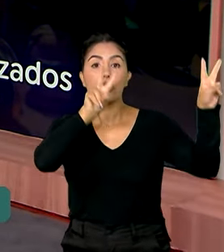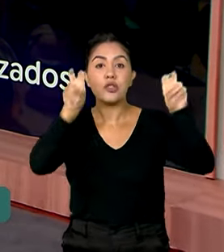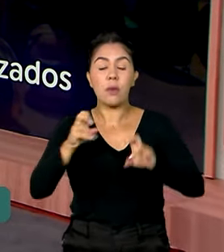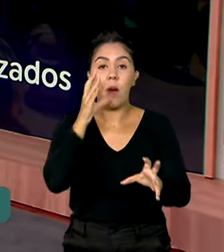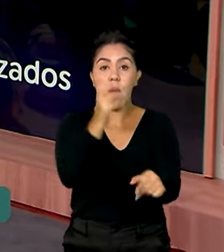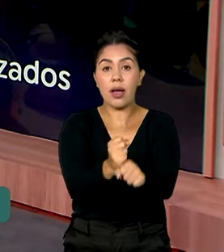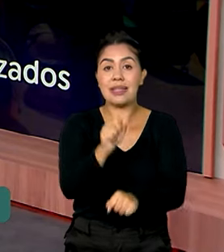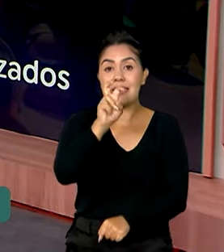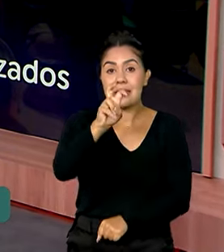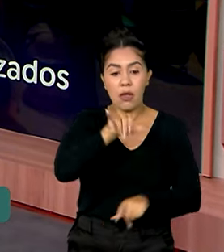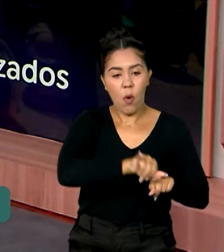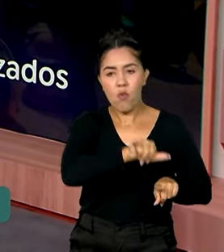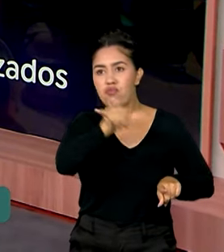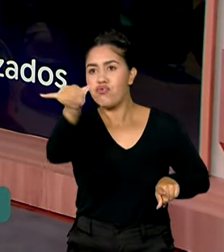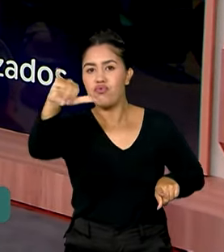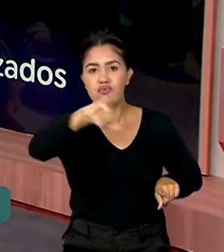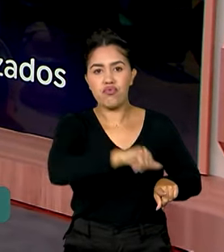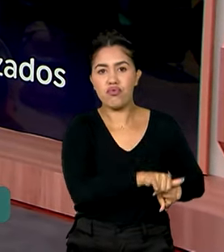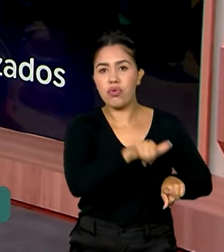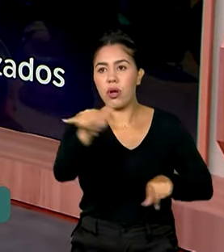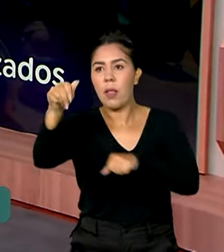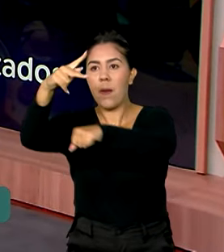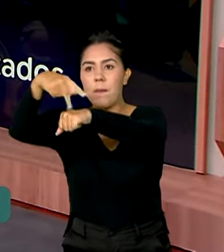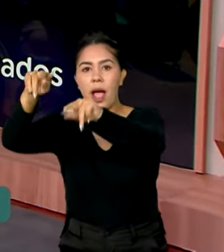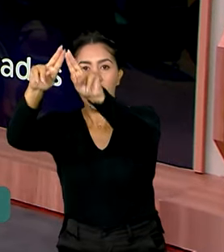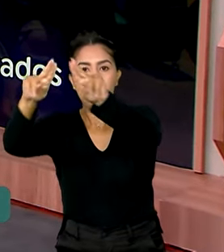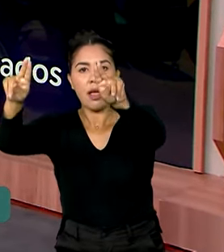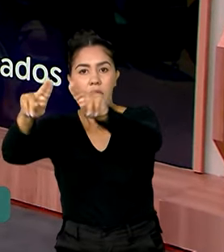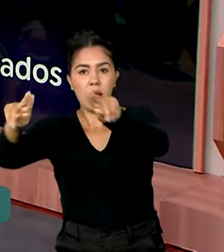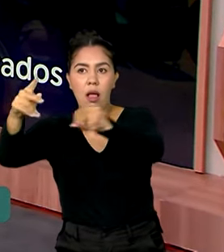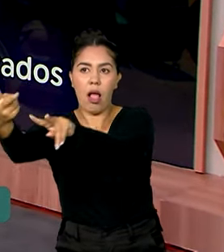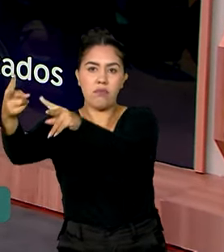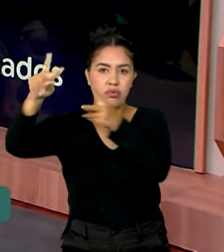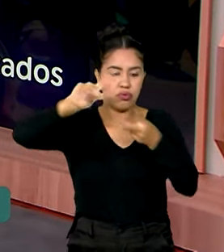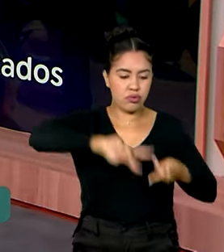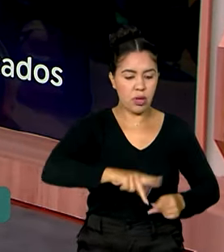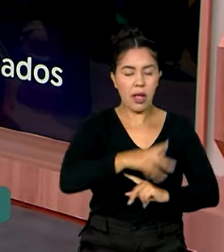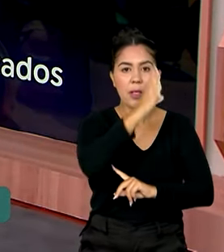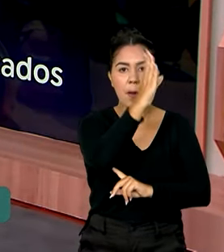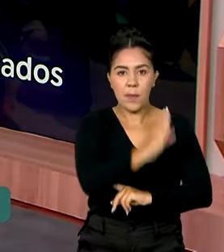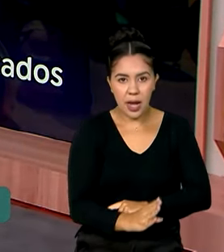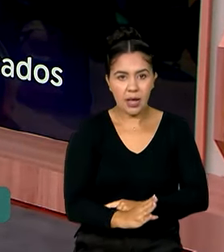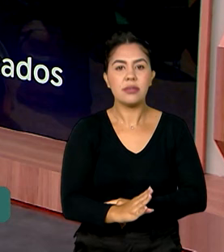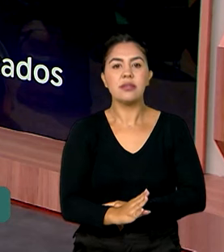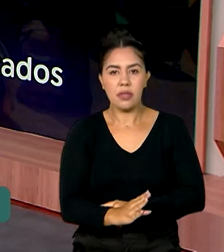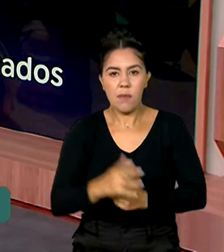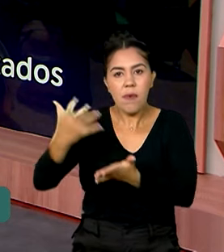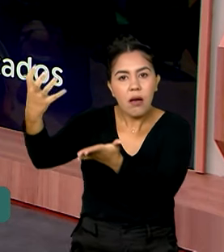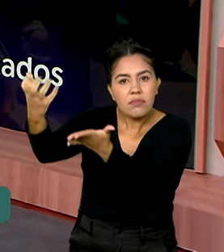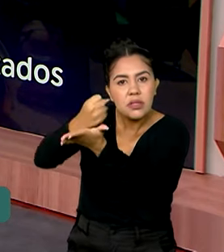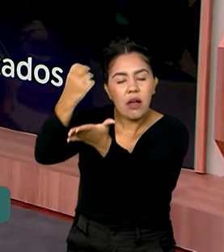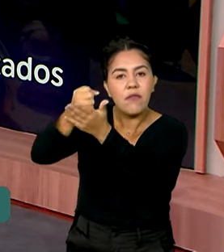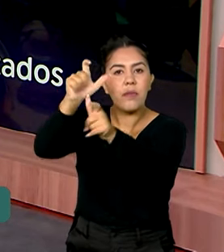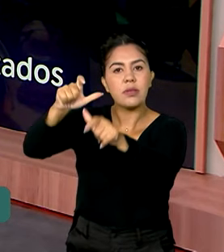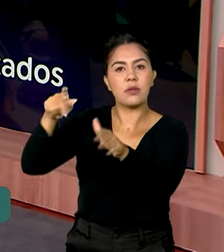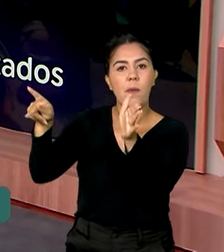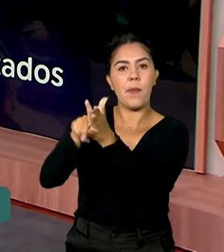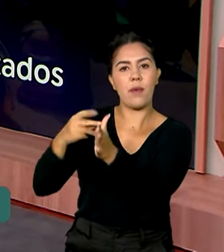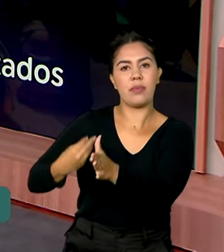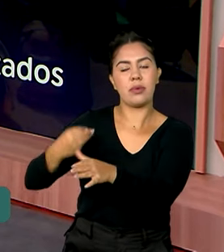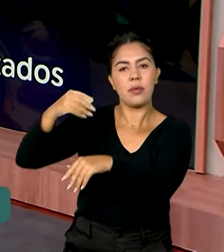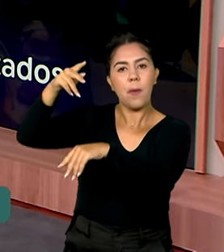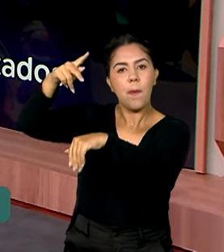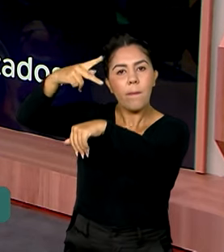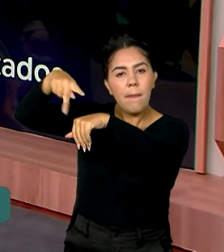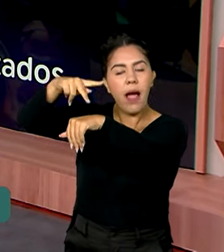de repatriação dos brasileiros nessa Operação Raízes do Cedro. Com isso, a Força